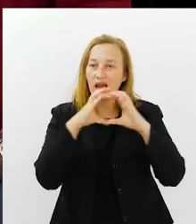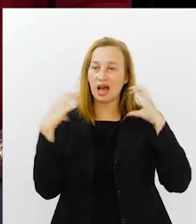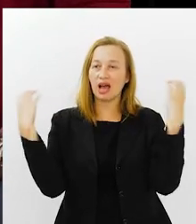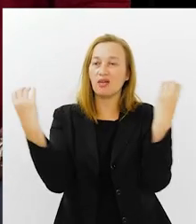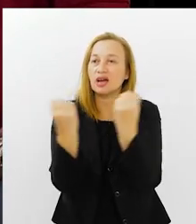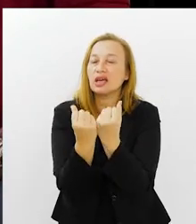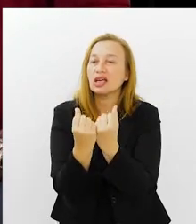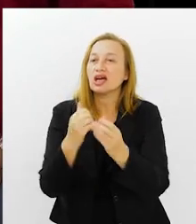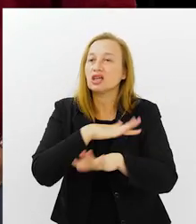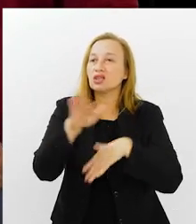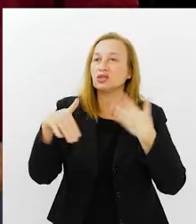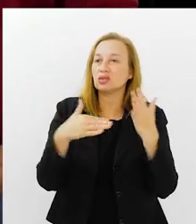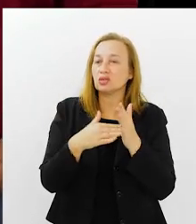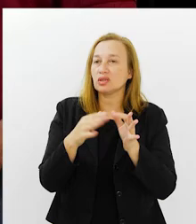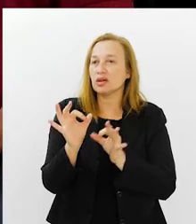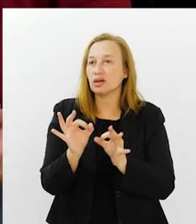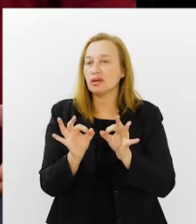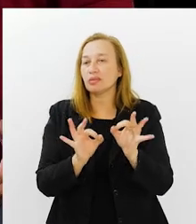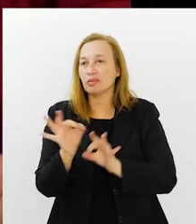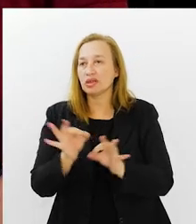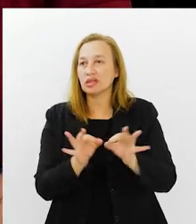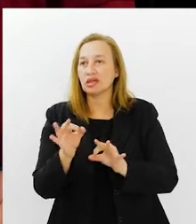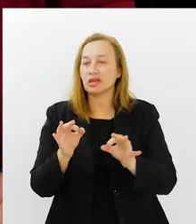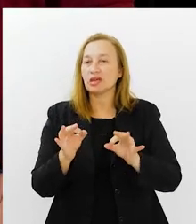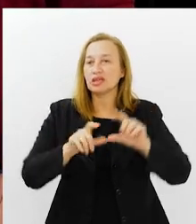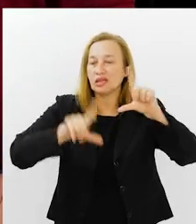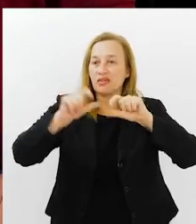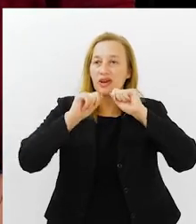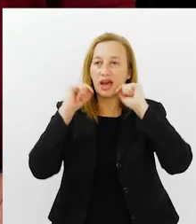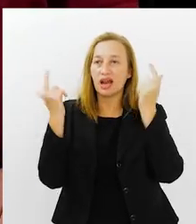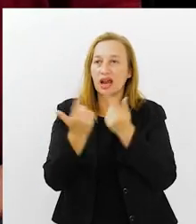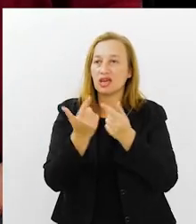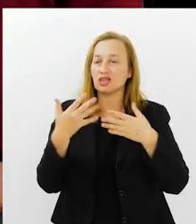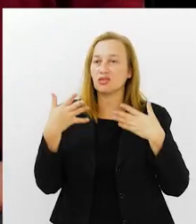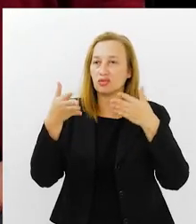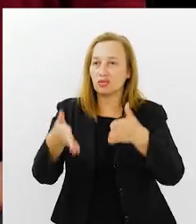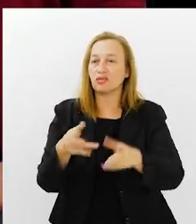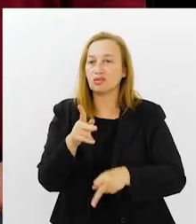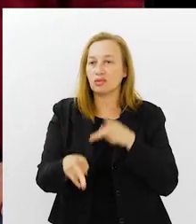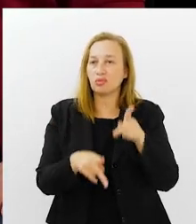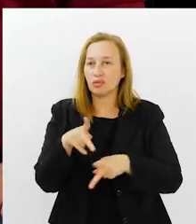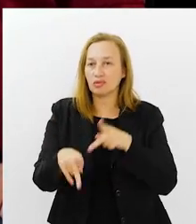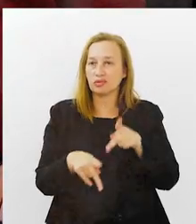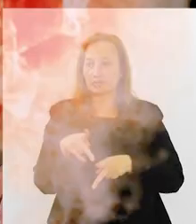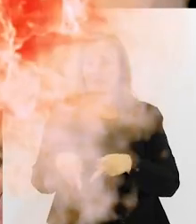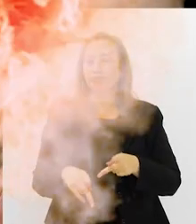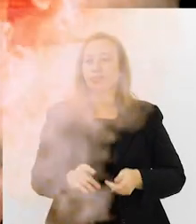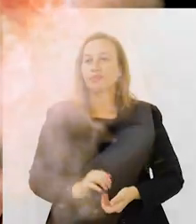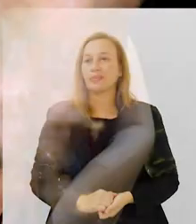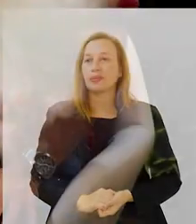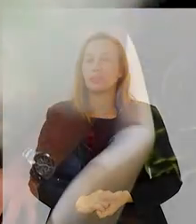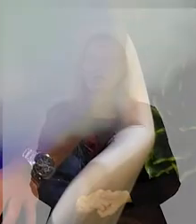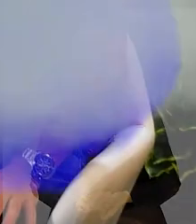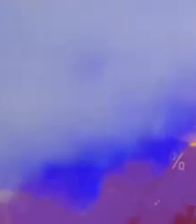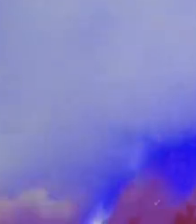na TV Alerge, o Arena Esportiva e toda a programação. TV Alerge, o canal do povo.